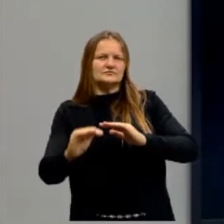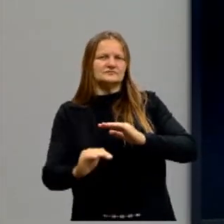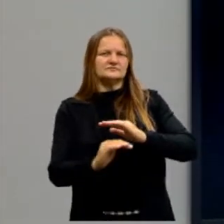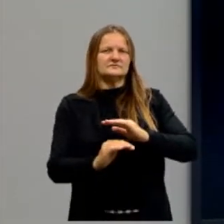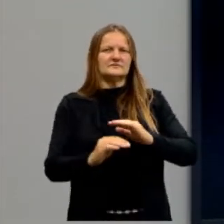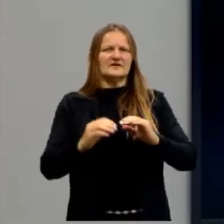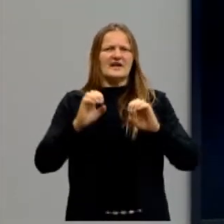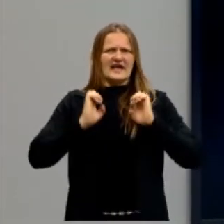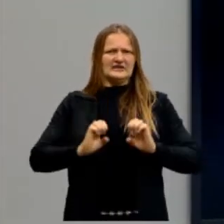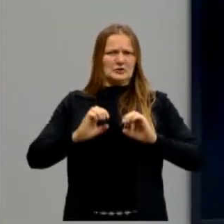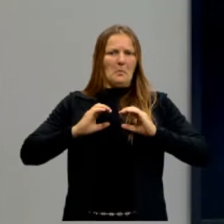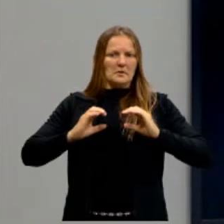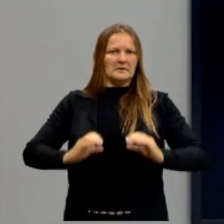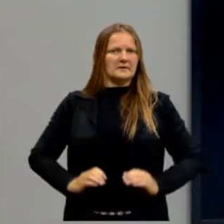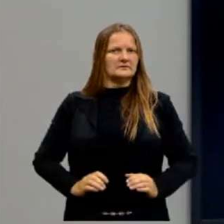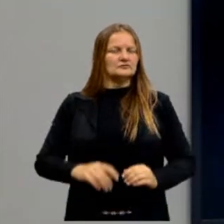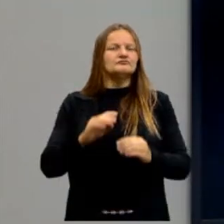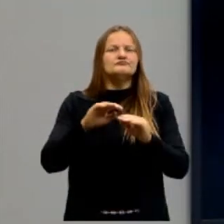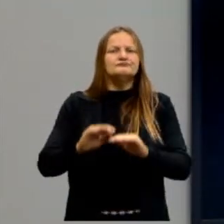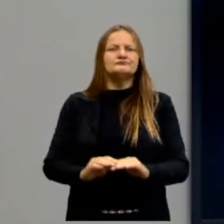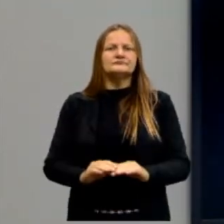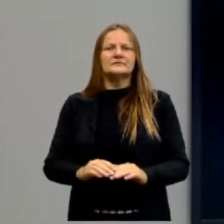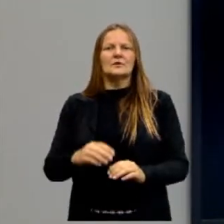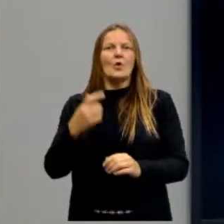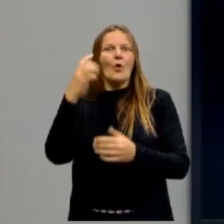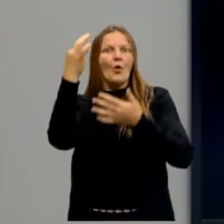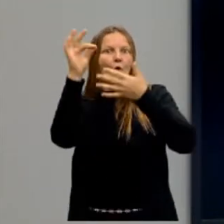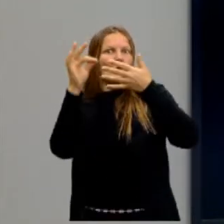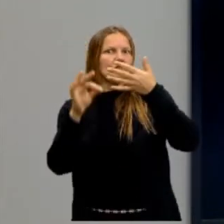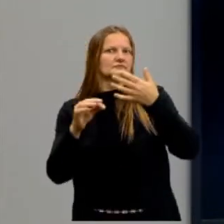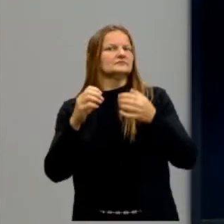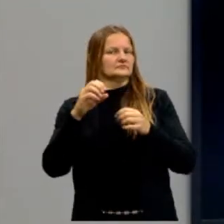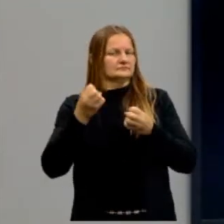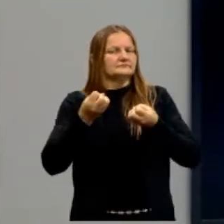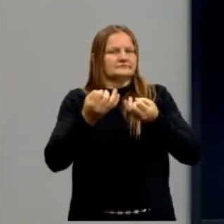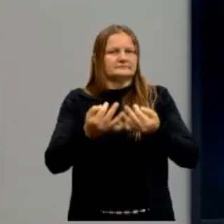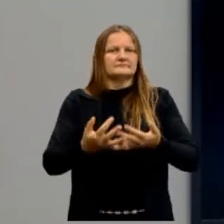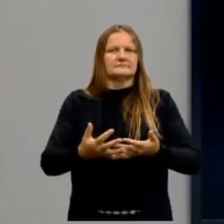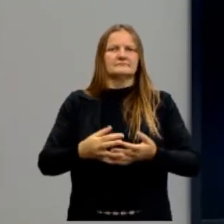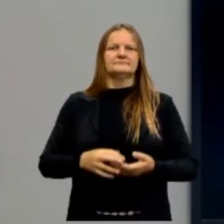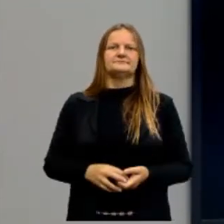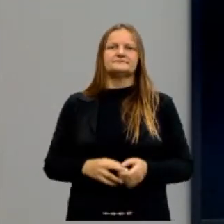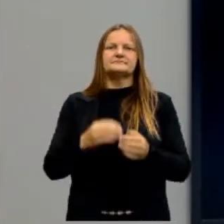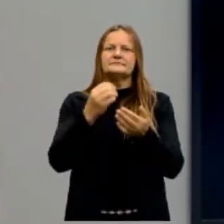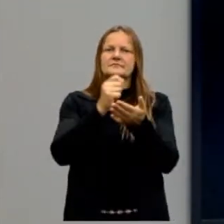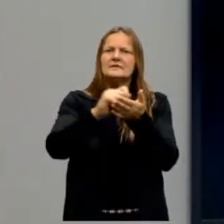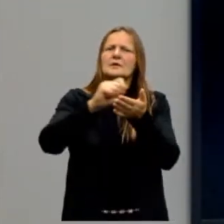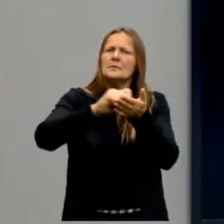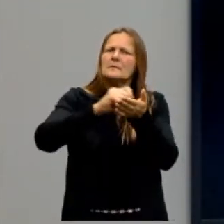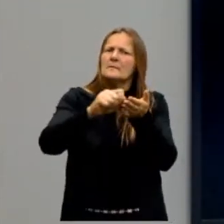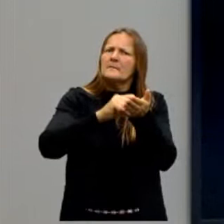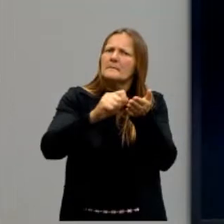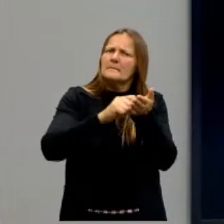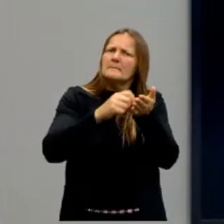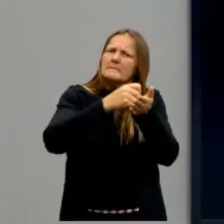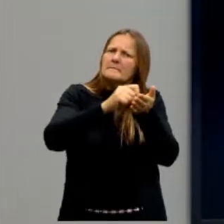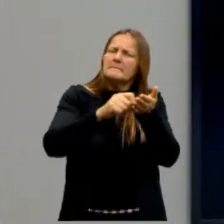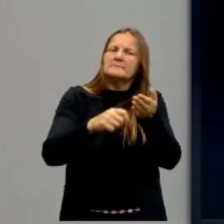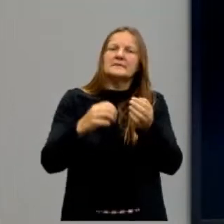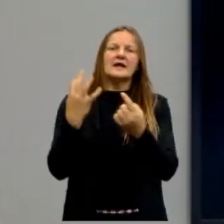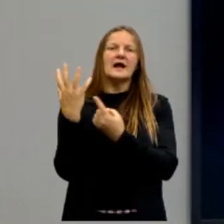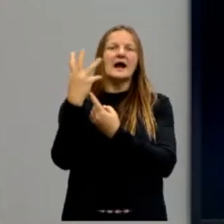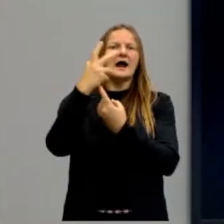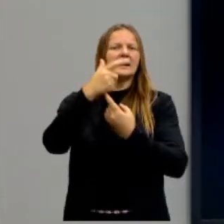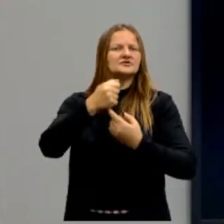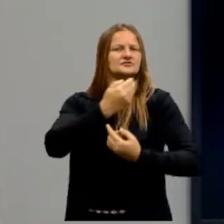comportamento não é tão importante. O que é o importante, são outras coisas. Nesse manual, então, descreve, há uma arte de